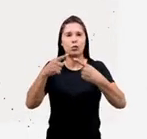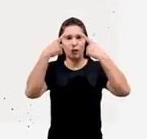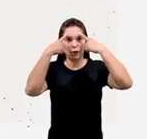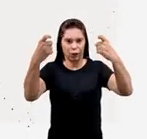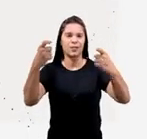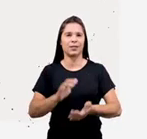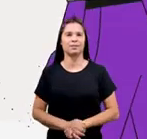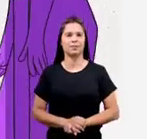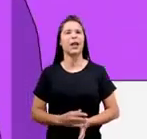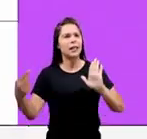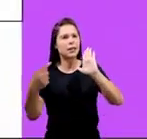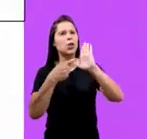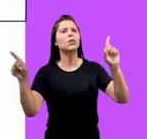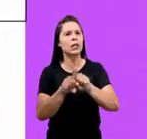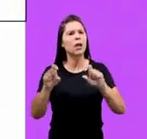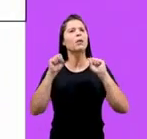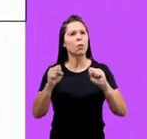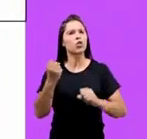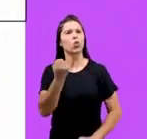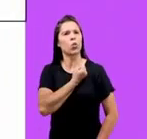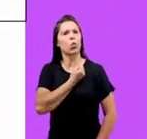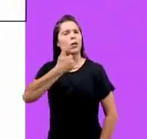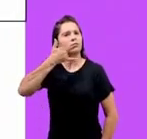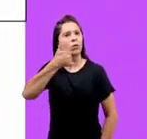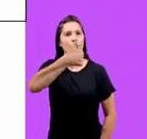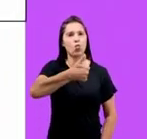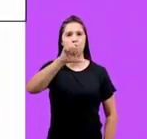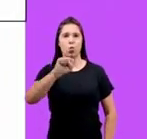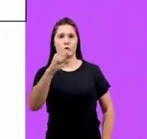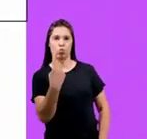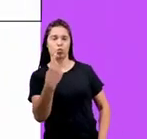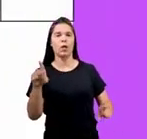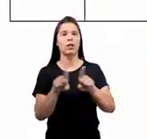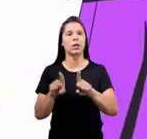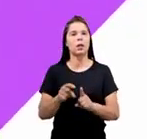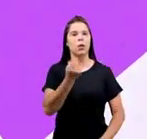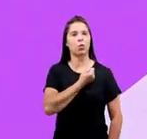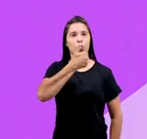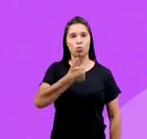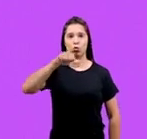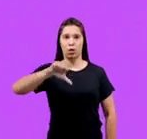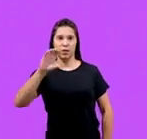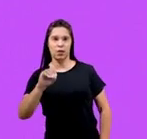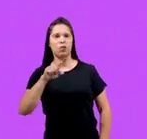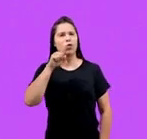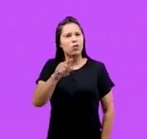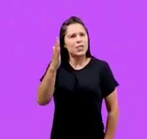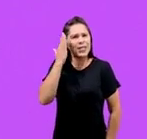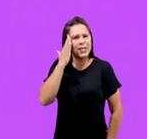que viole direitos. As denúncias também podem ser feitas pelo DISC 181 ou pelo DISC 190.